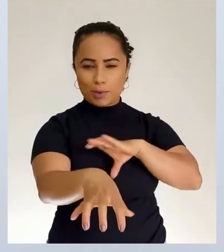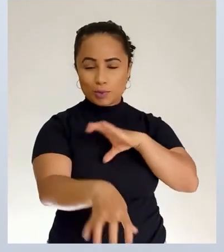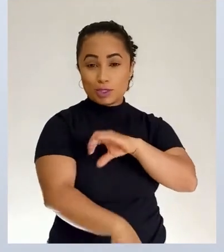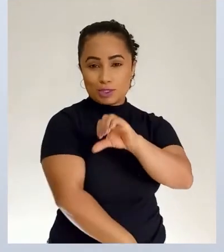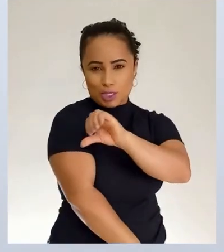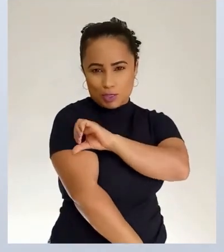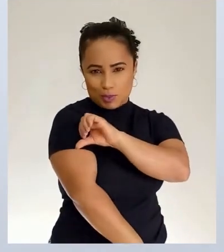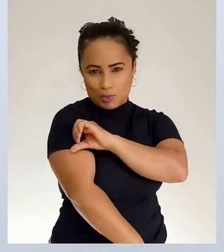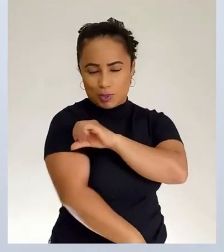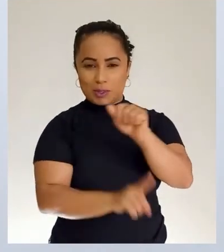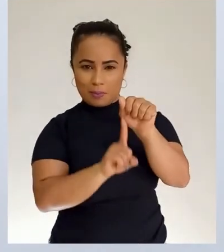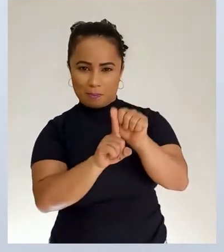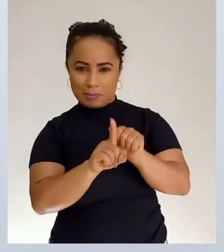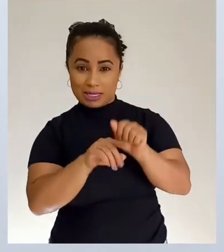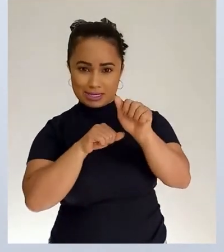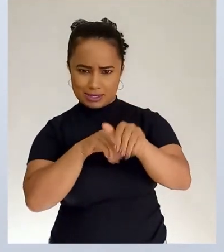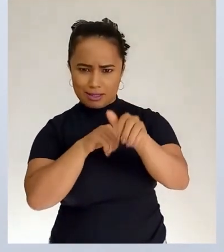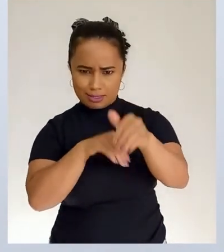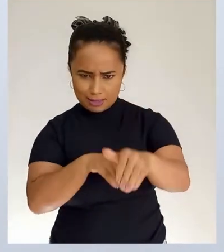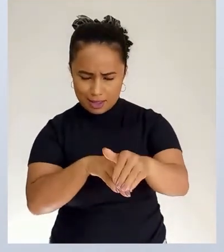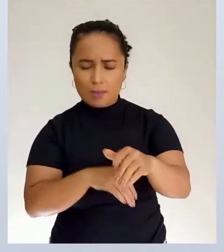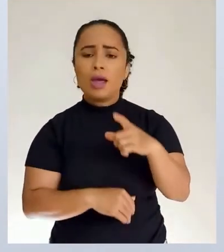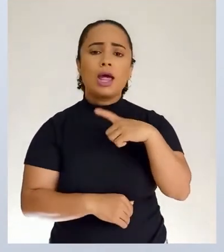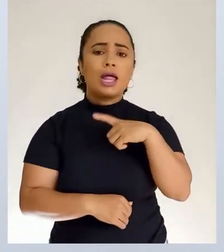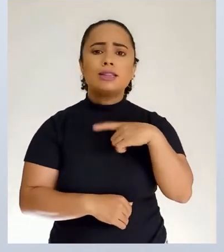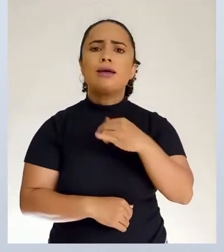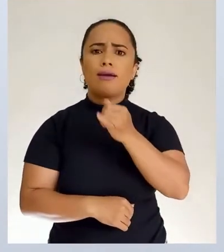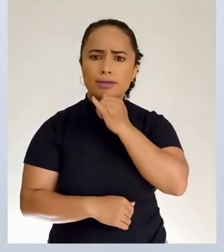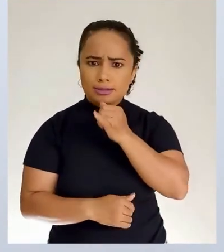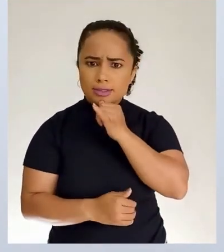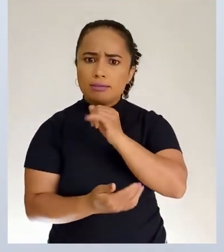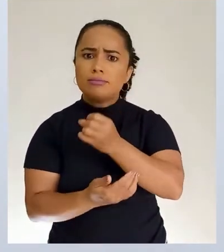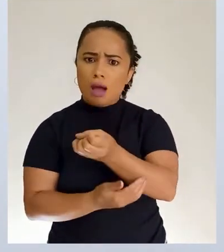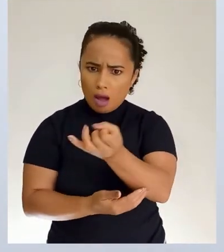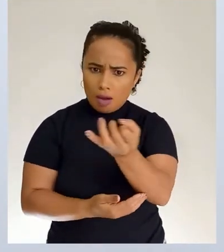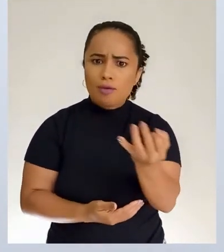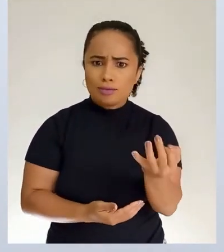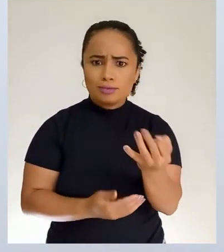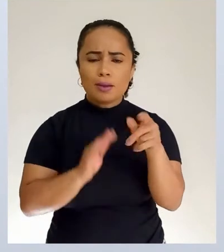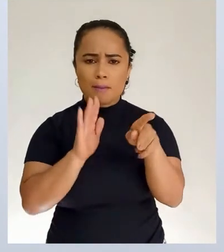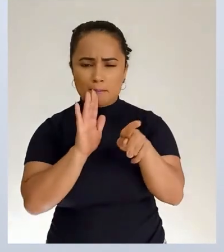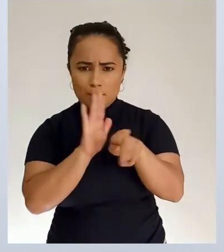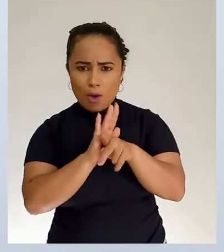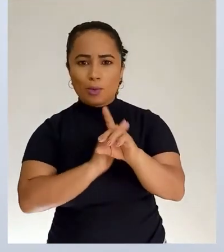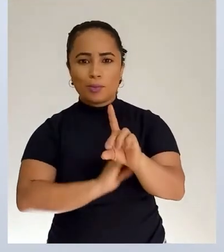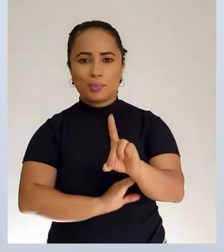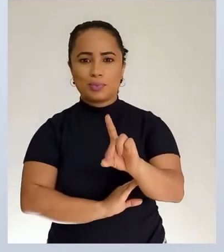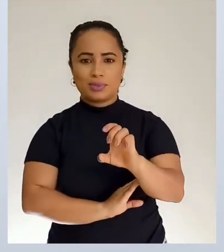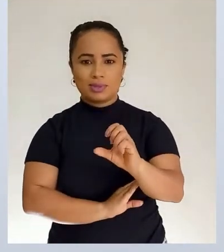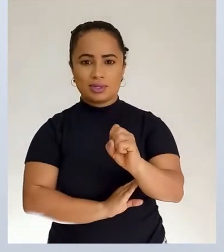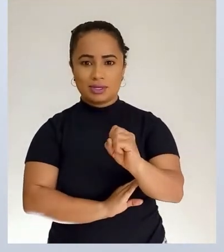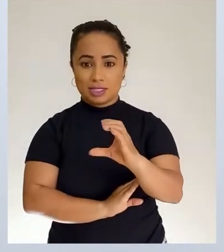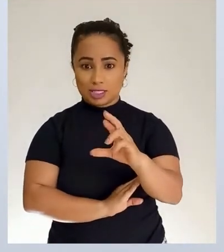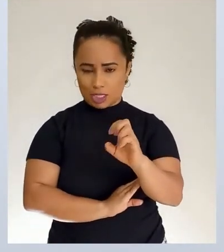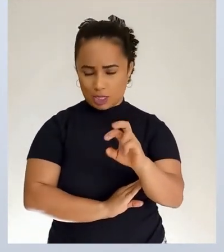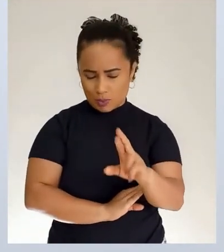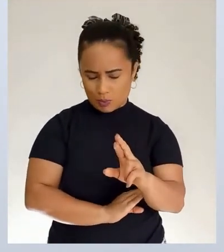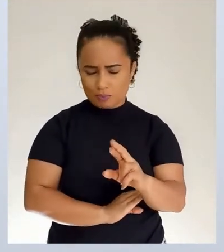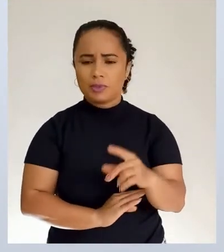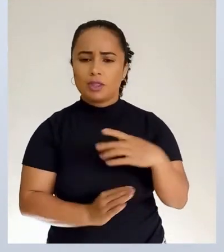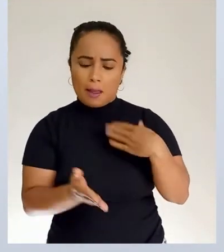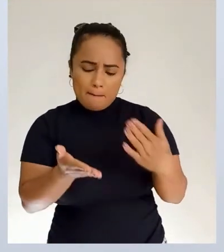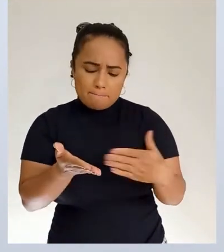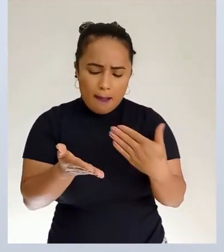nós temos exemplos de questões com esse descritor. Na página 5 e 6 do bloco 2,